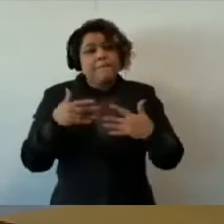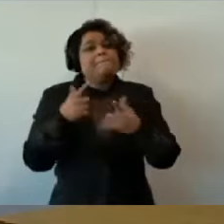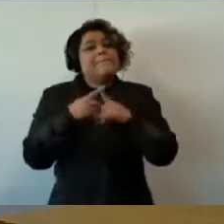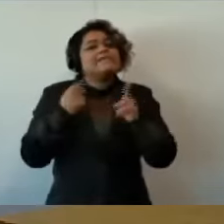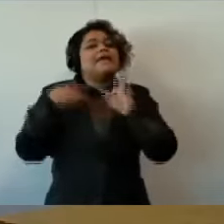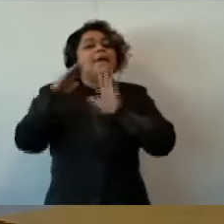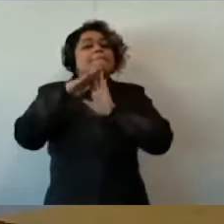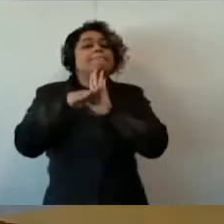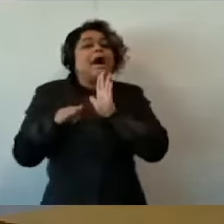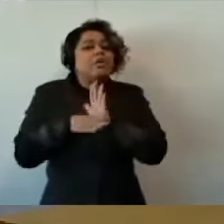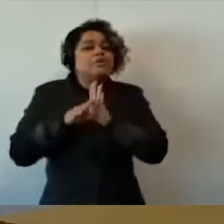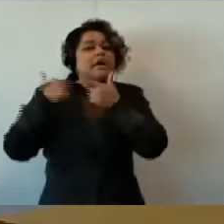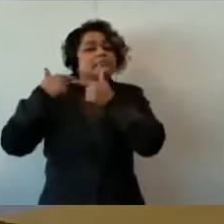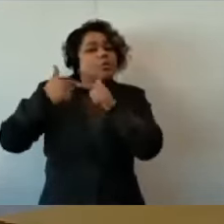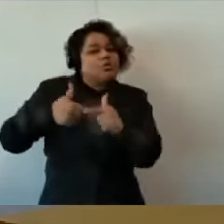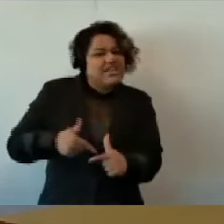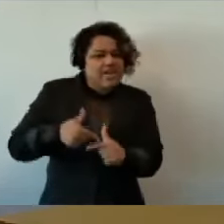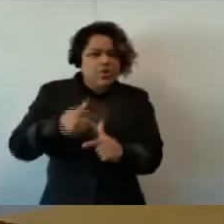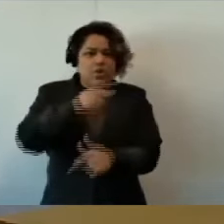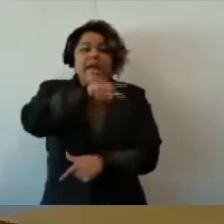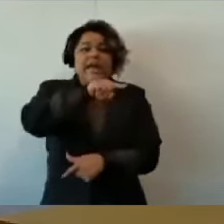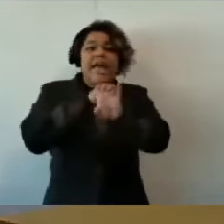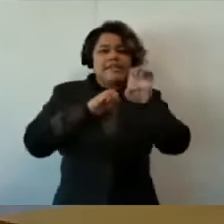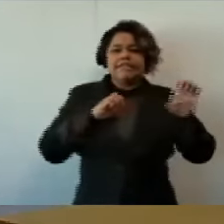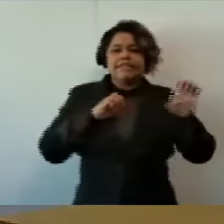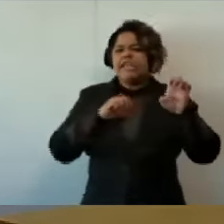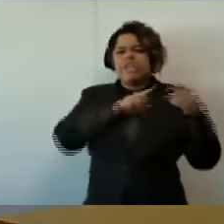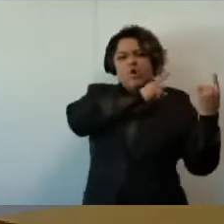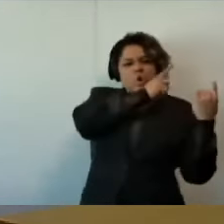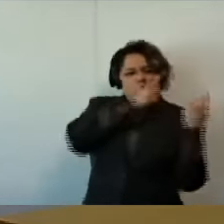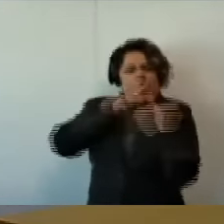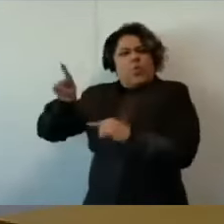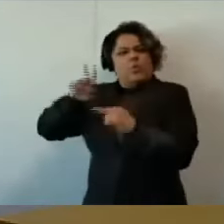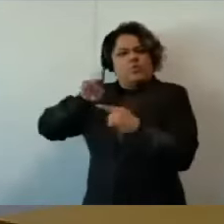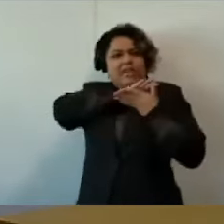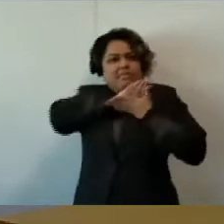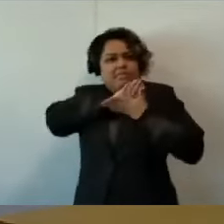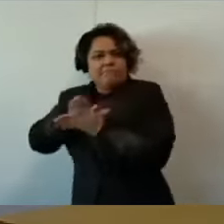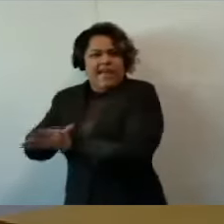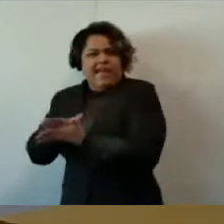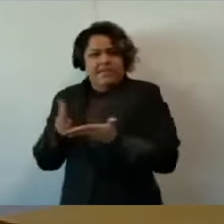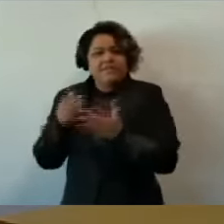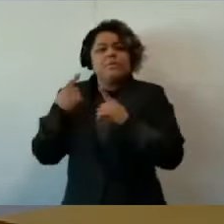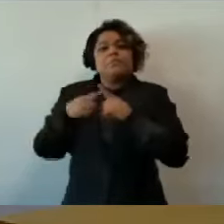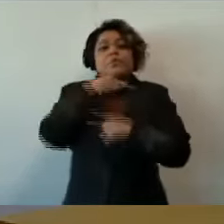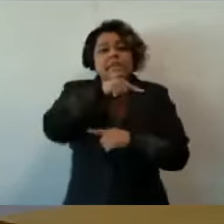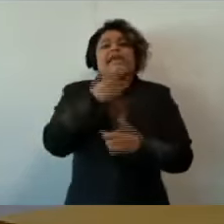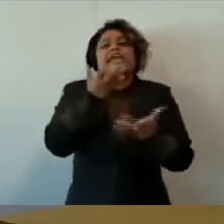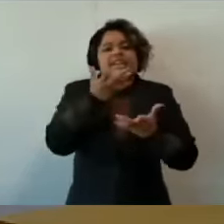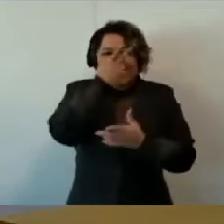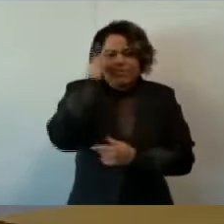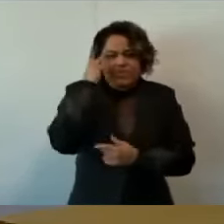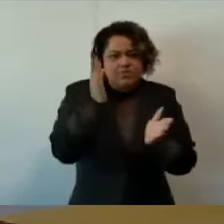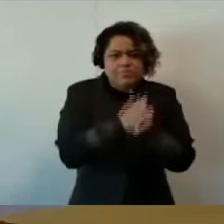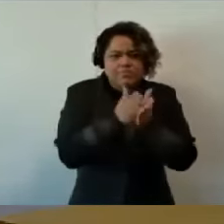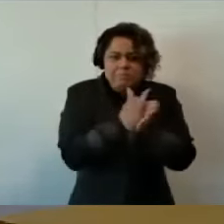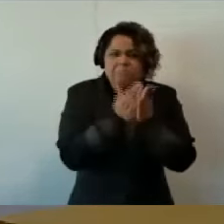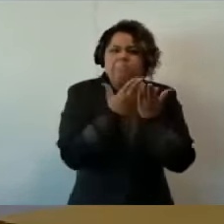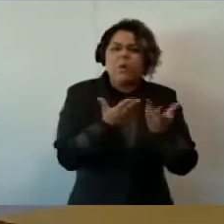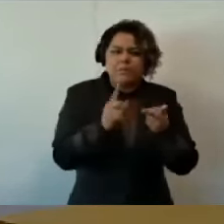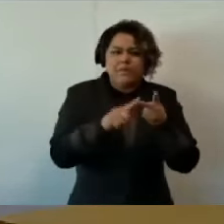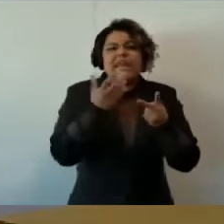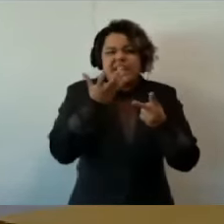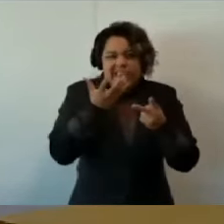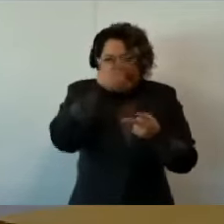vem a esquerda aqui rechaçar de toda forma. Por quê? Porque ela quer a miséria, ela quer o cara na rua, ela quer o cara que usa